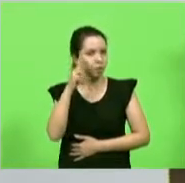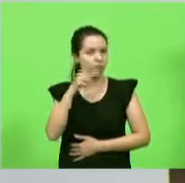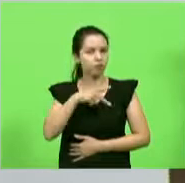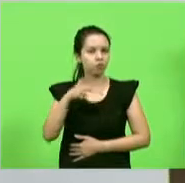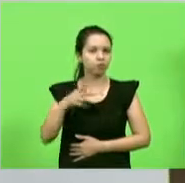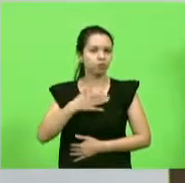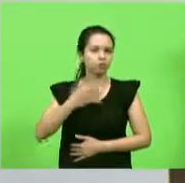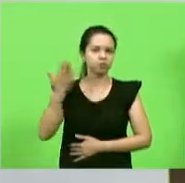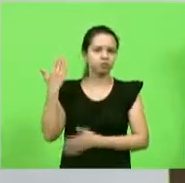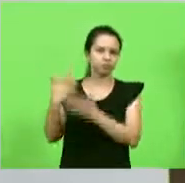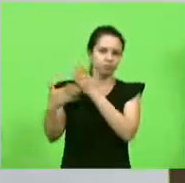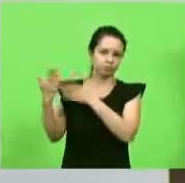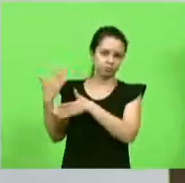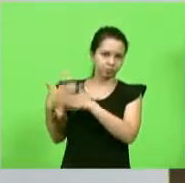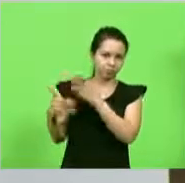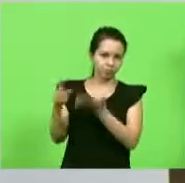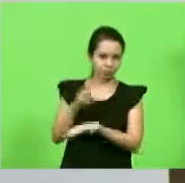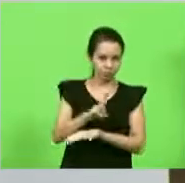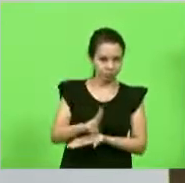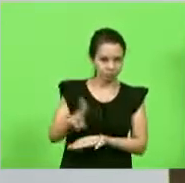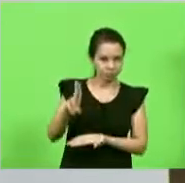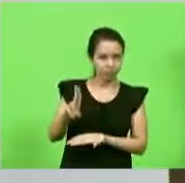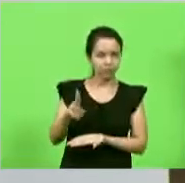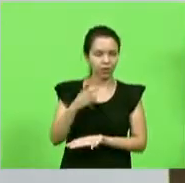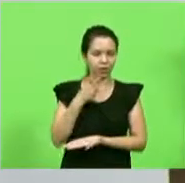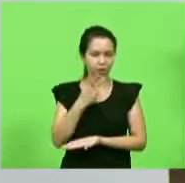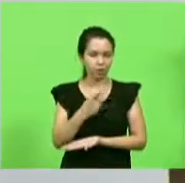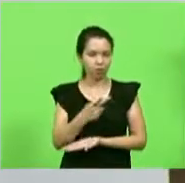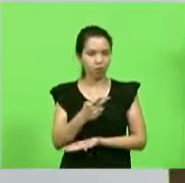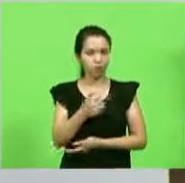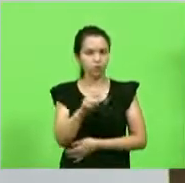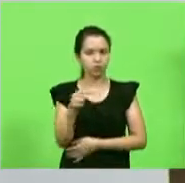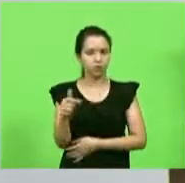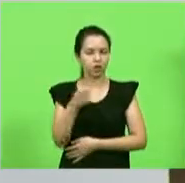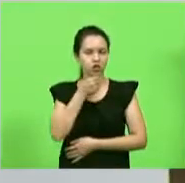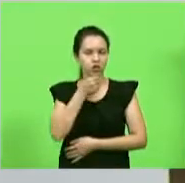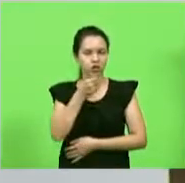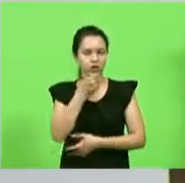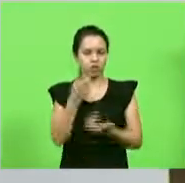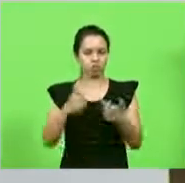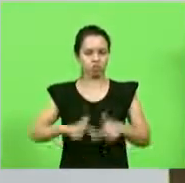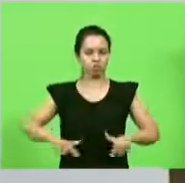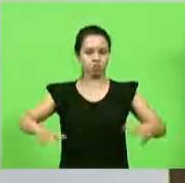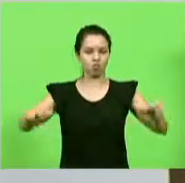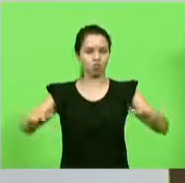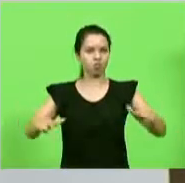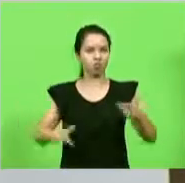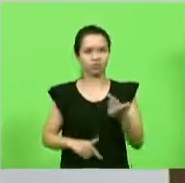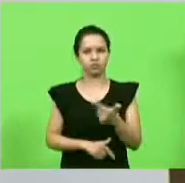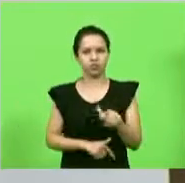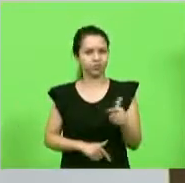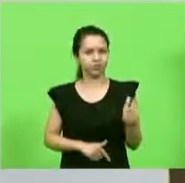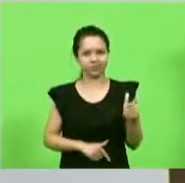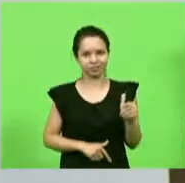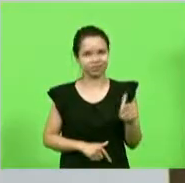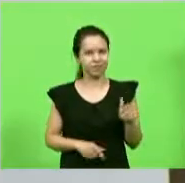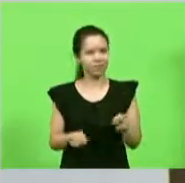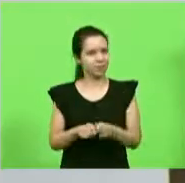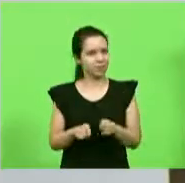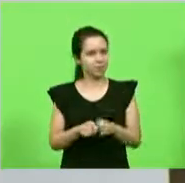universidade que dizia que não existe jornalista isento e não existe